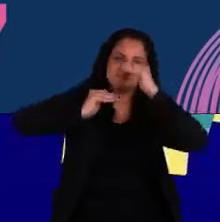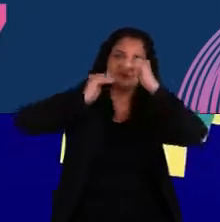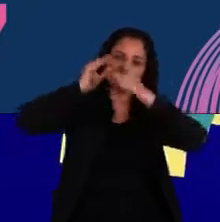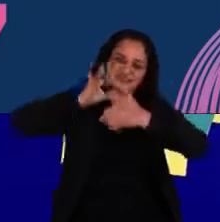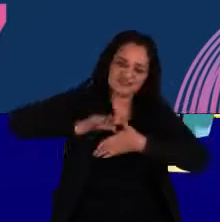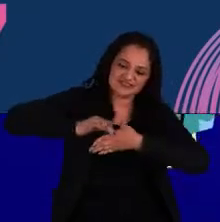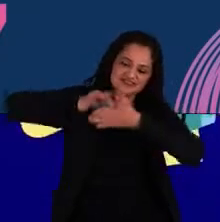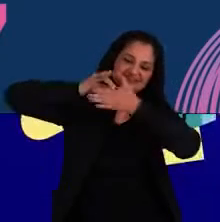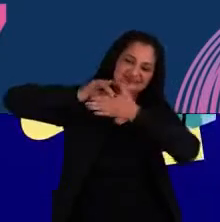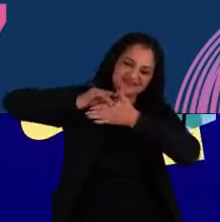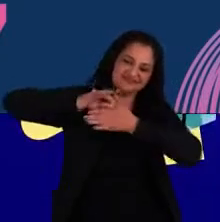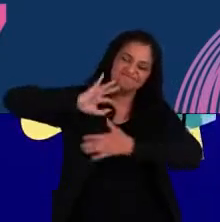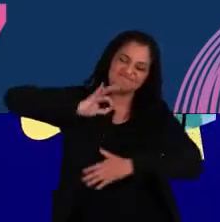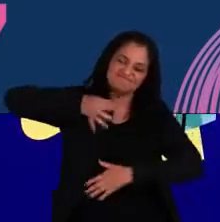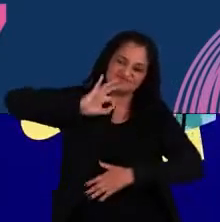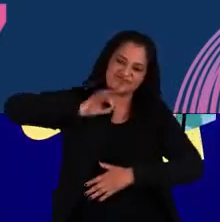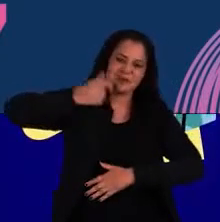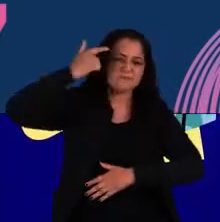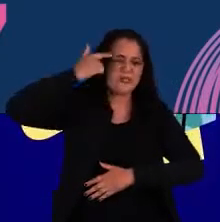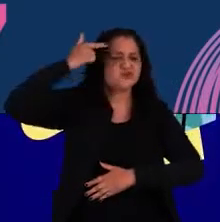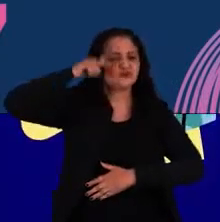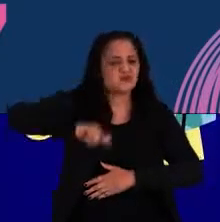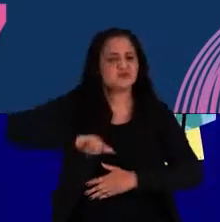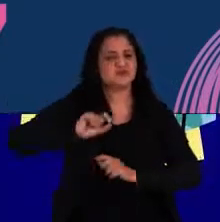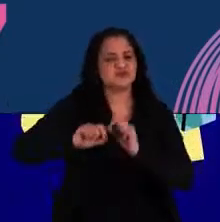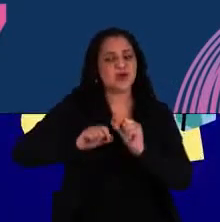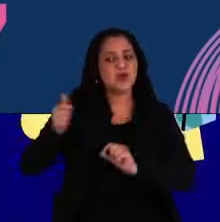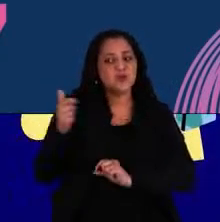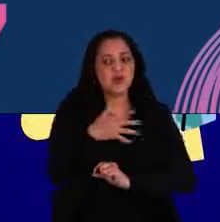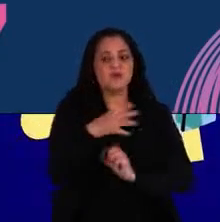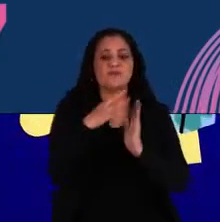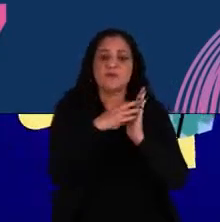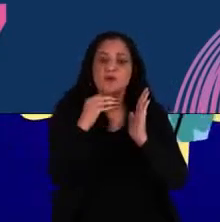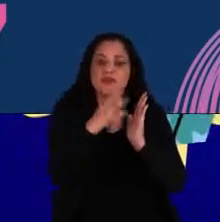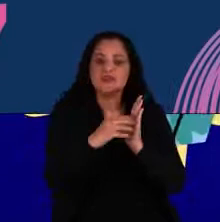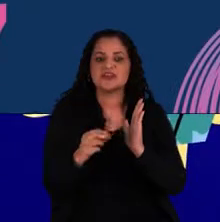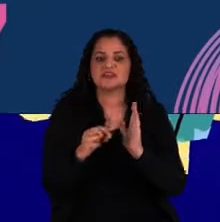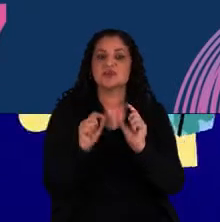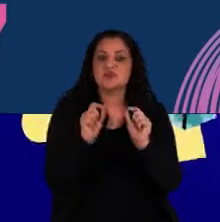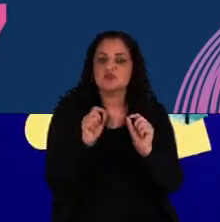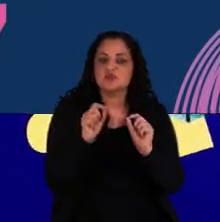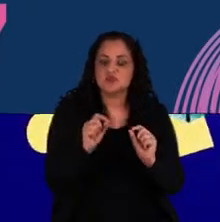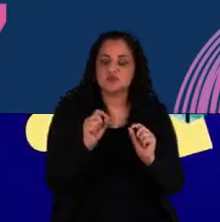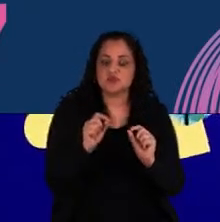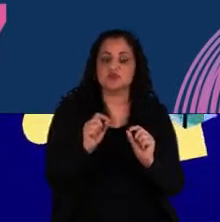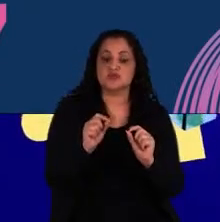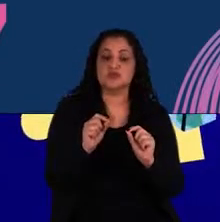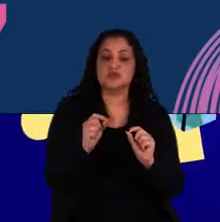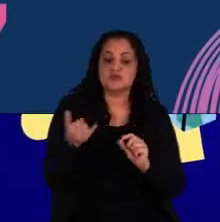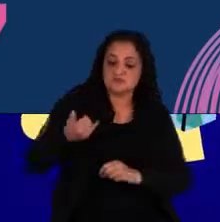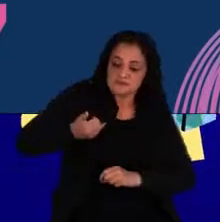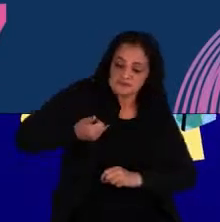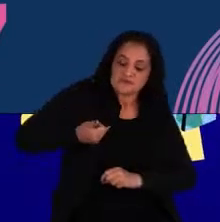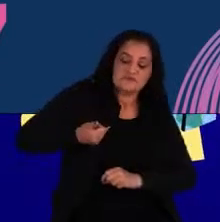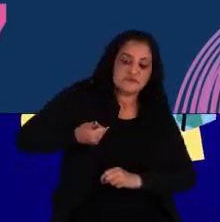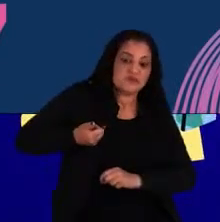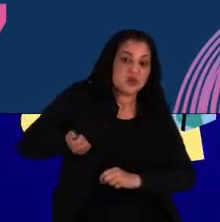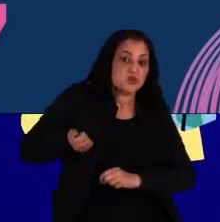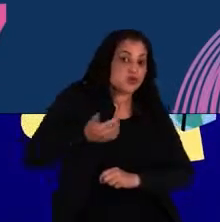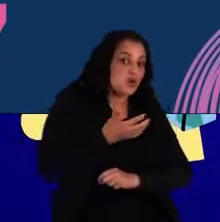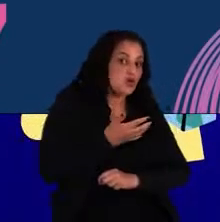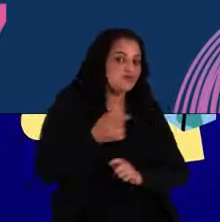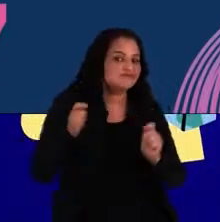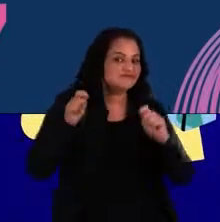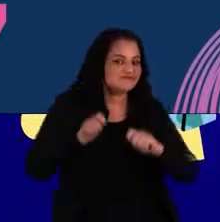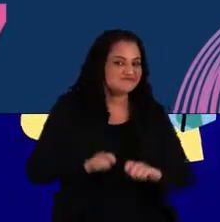desenvolvimento de lideranças, sim, repensarmos os novos modelos e o que isso nos diz sobre as novas